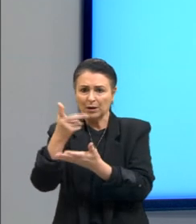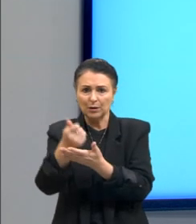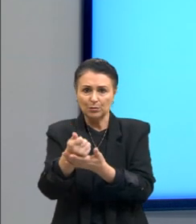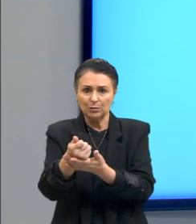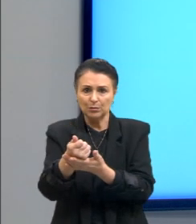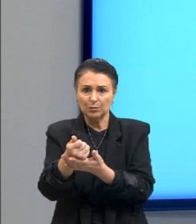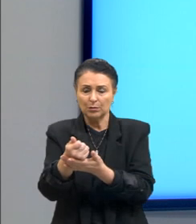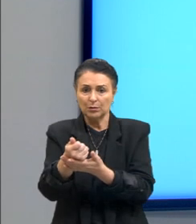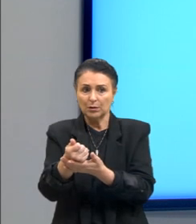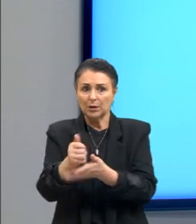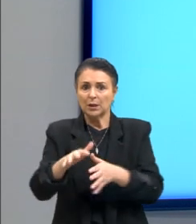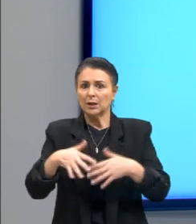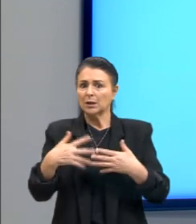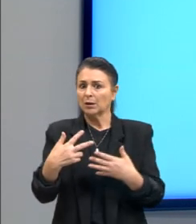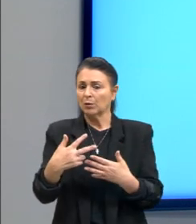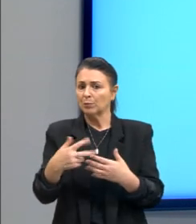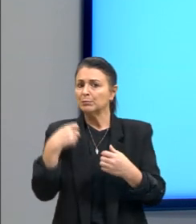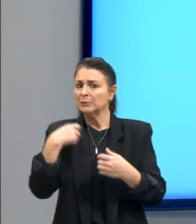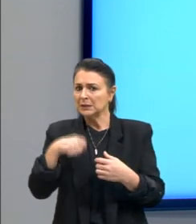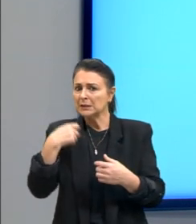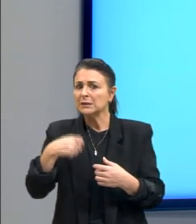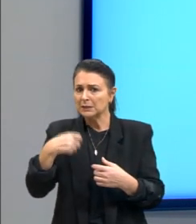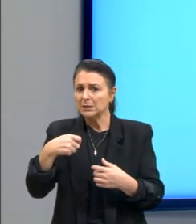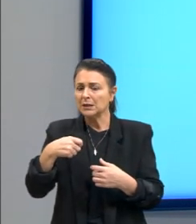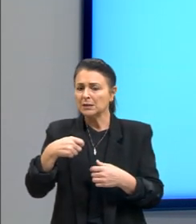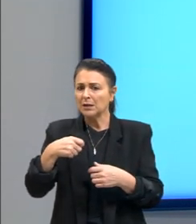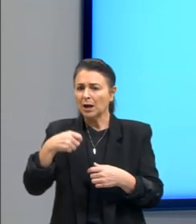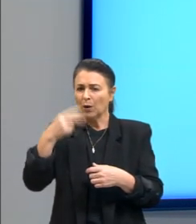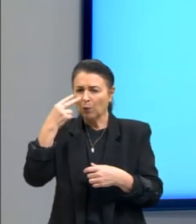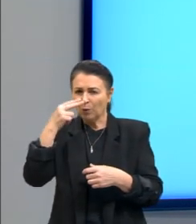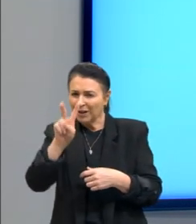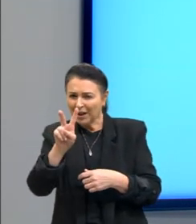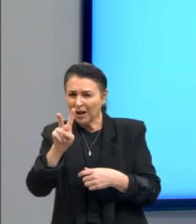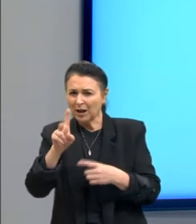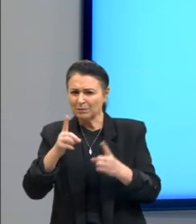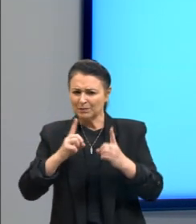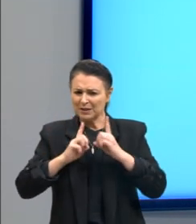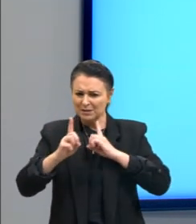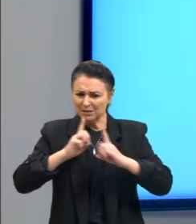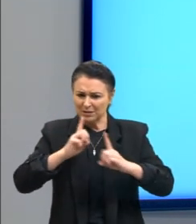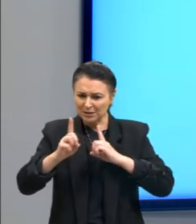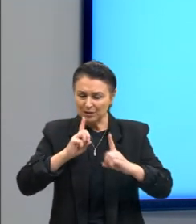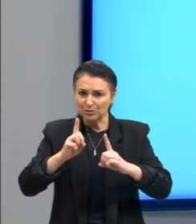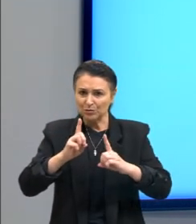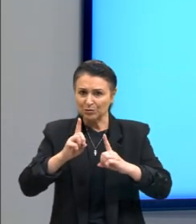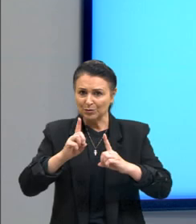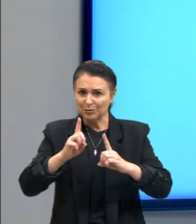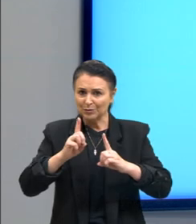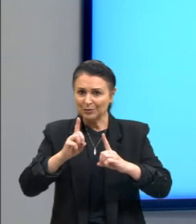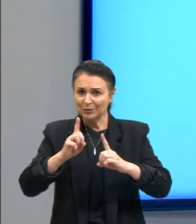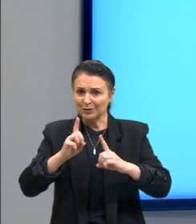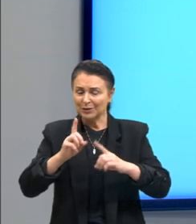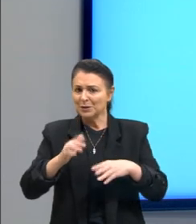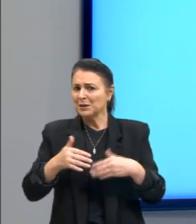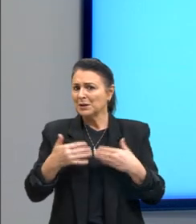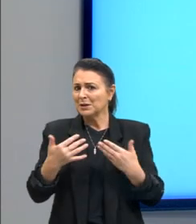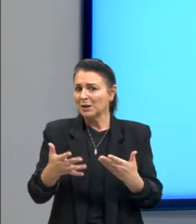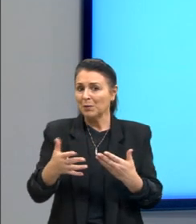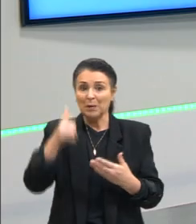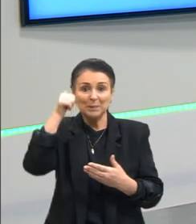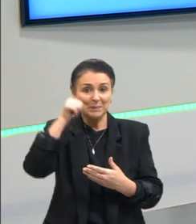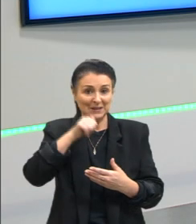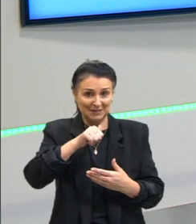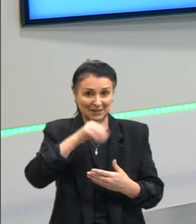e merece um olhar mais crítico de enfrentamento tá? então aqui a Carolina